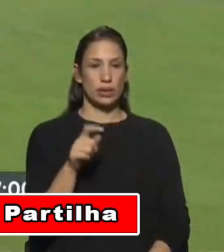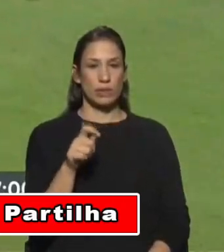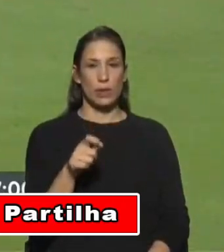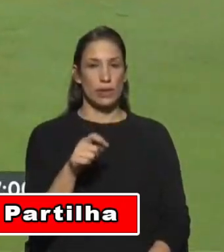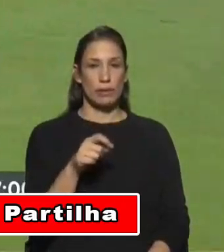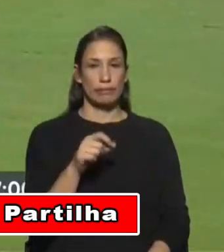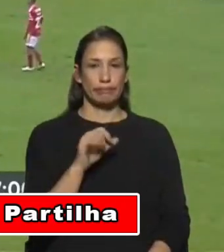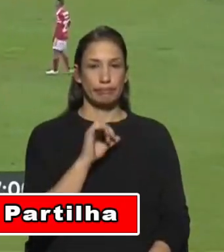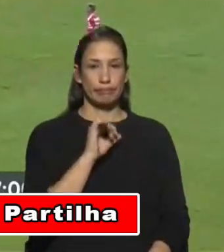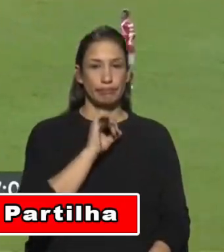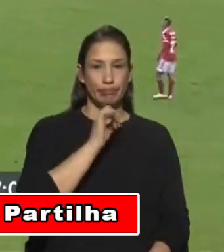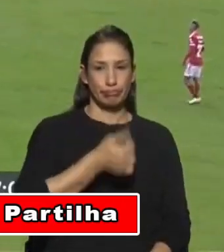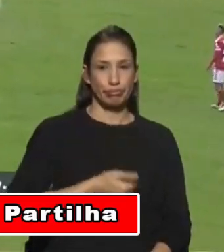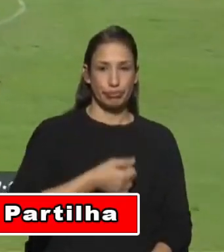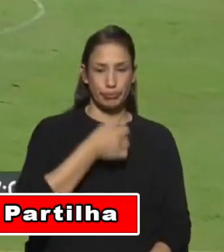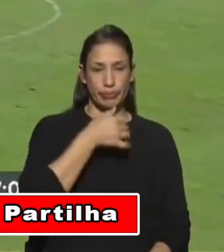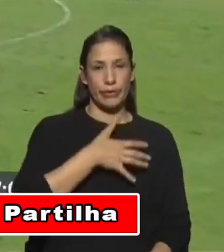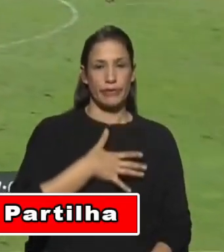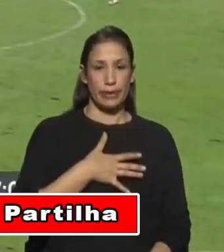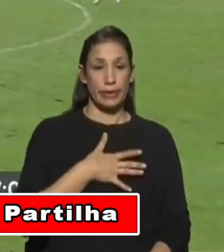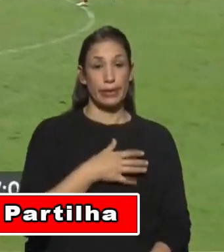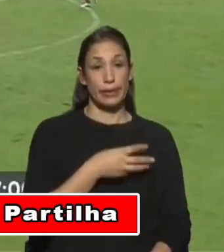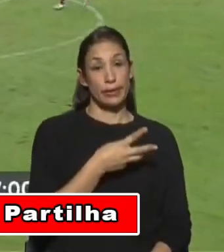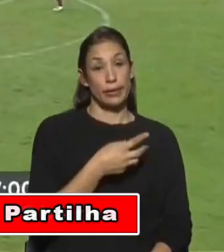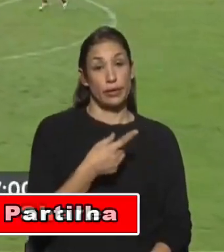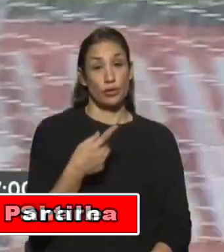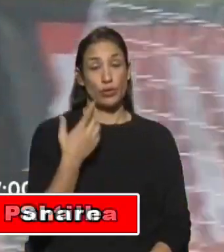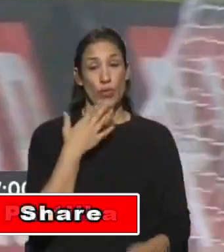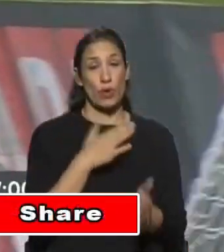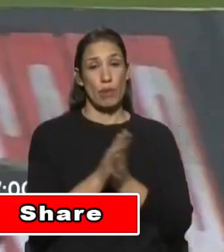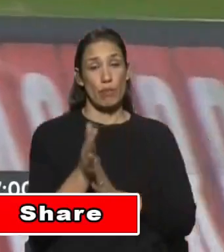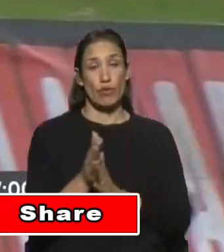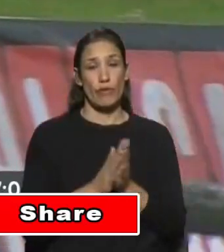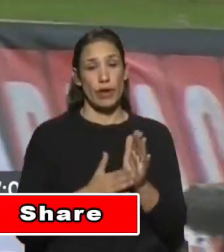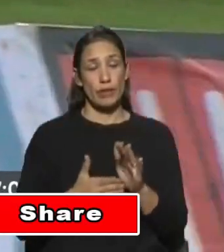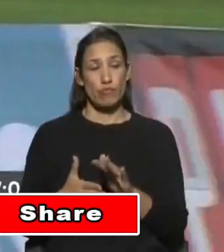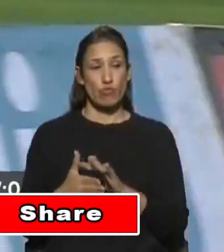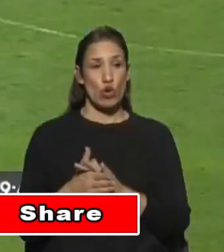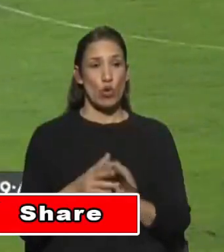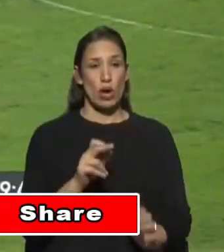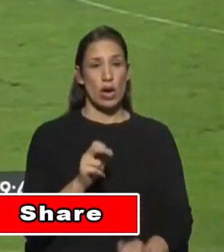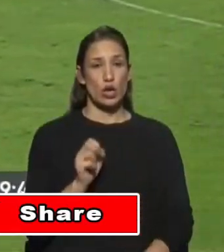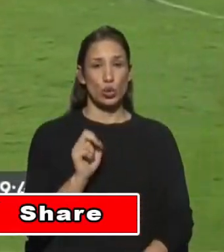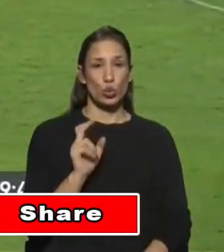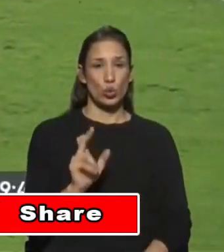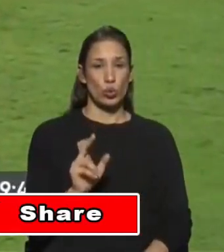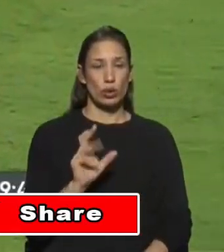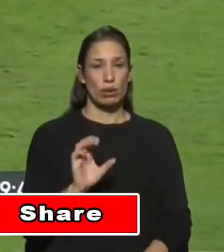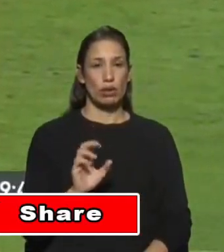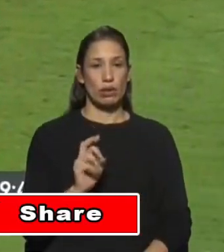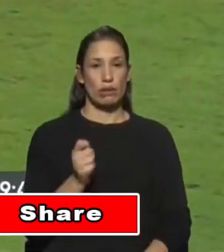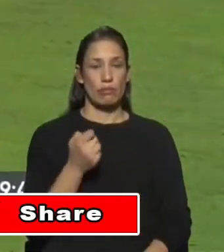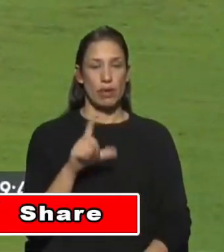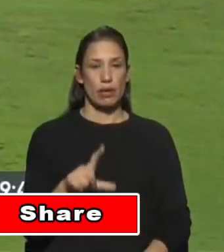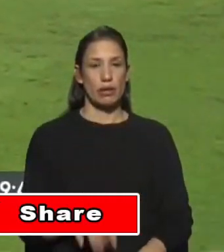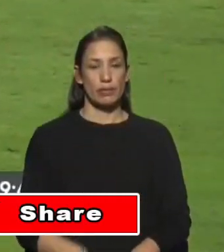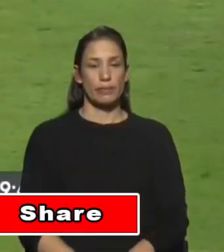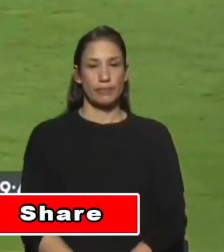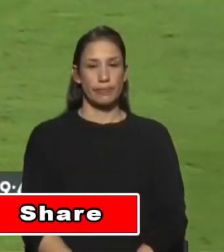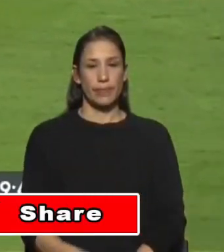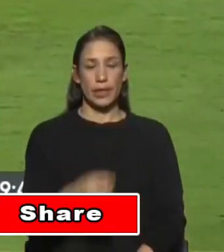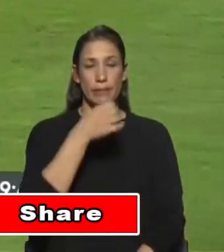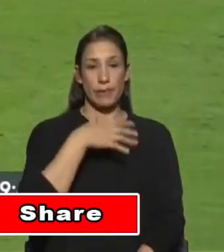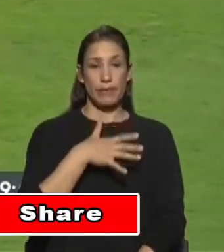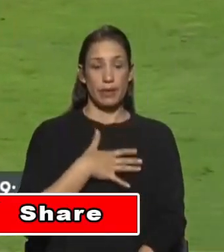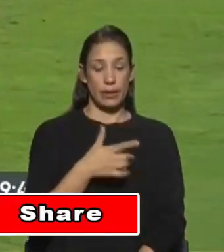Aproveitou o Benfica para fazer o 3-1, golo de Artur Cabral. Benfica que, por Tiago Gouveia, ainda